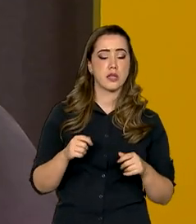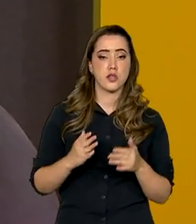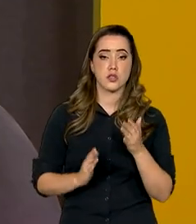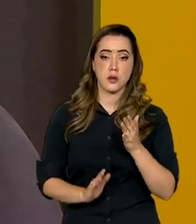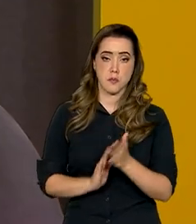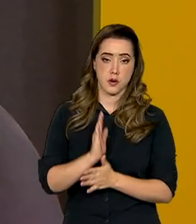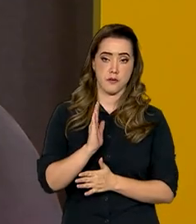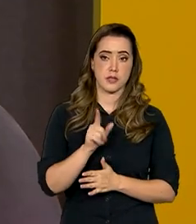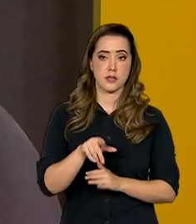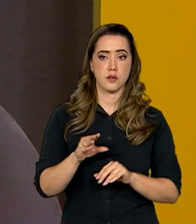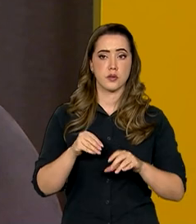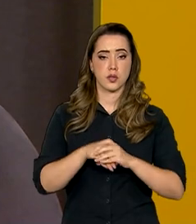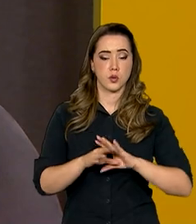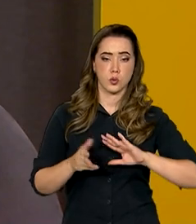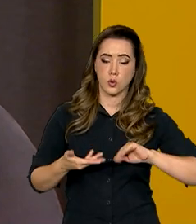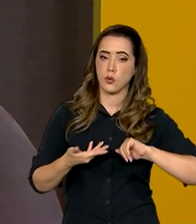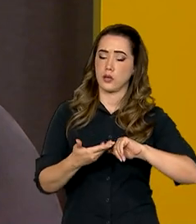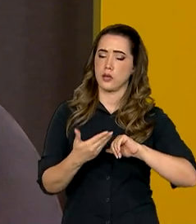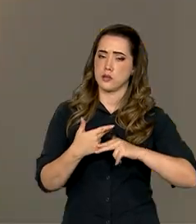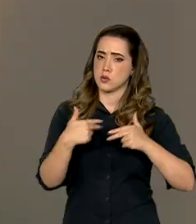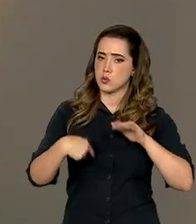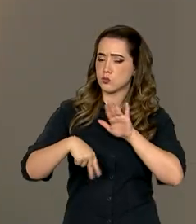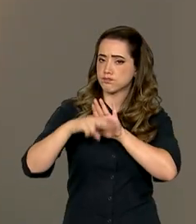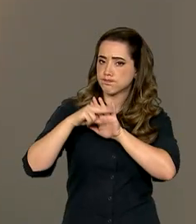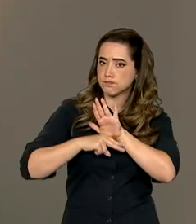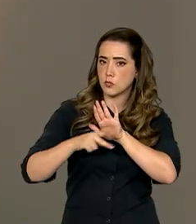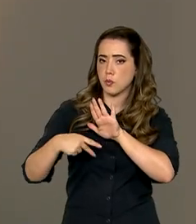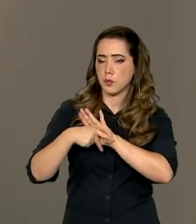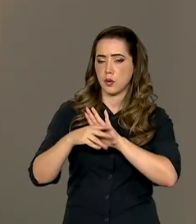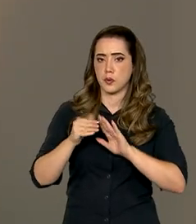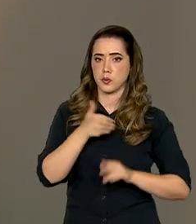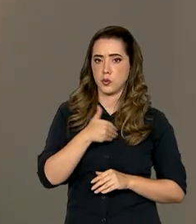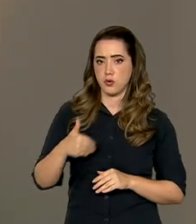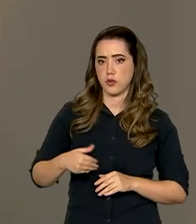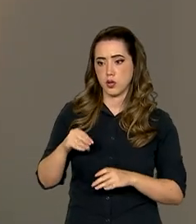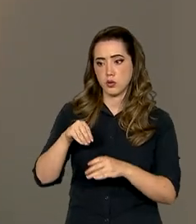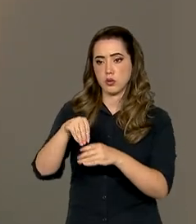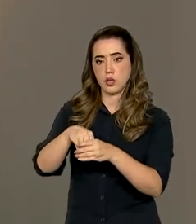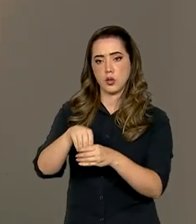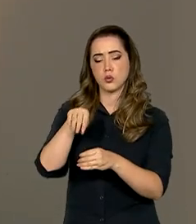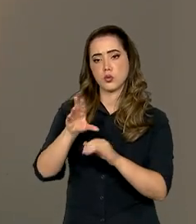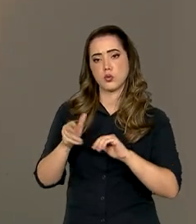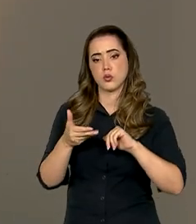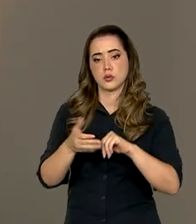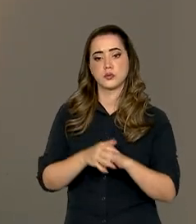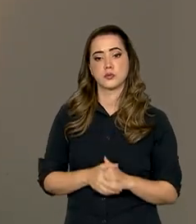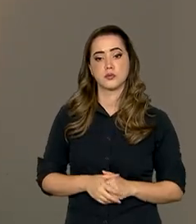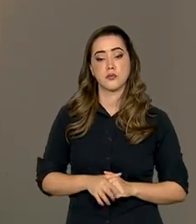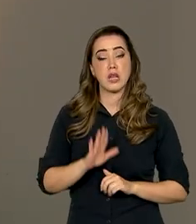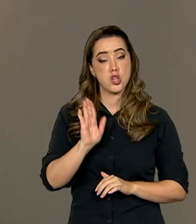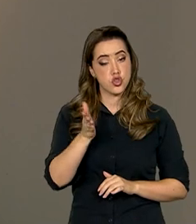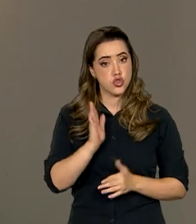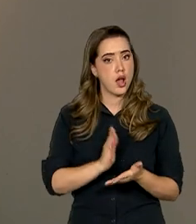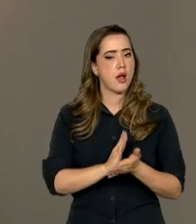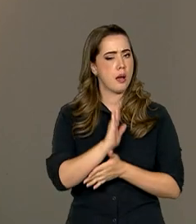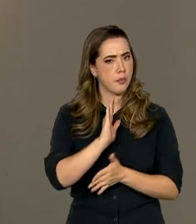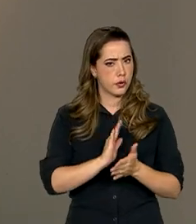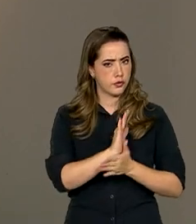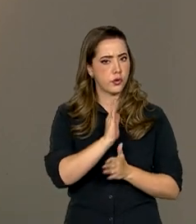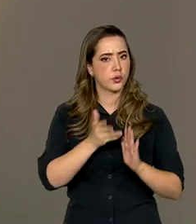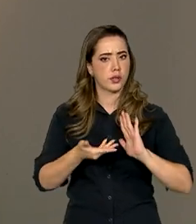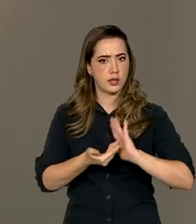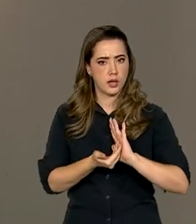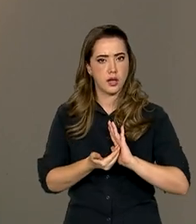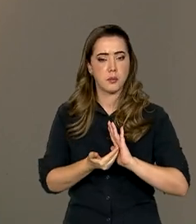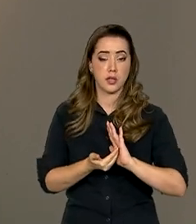aprovações no Congresso das matérias do governo? Olha, na verdade, até foram aprovadas para a Câmara, mas o Senado mudou alguma coisa, vai voltar para aprovar,